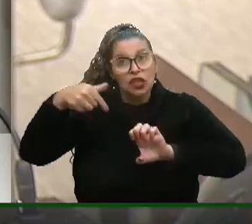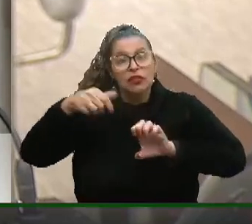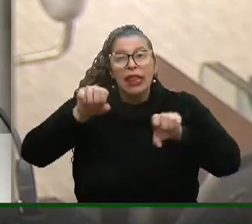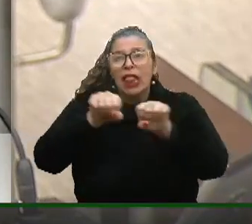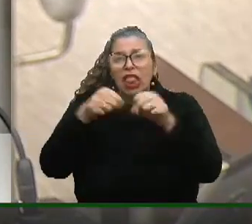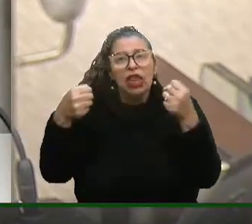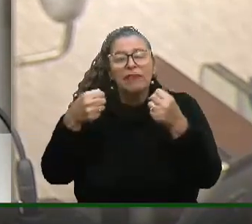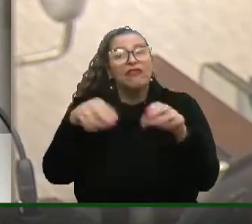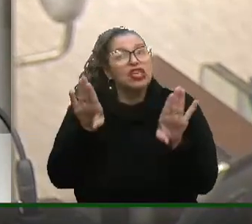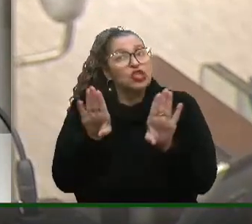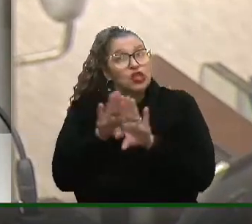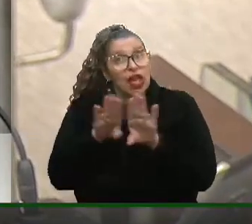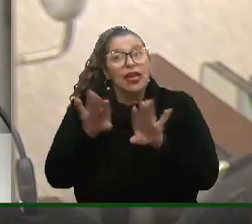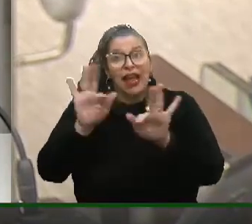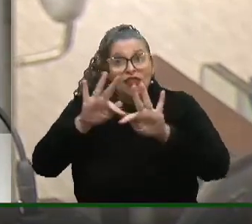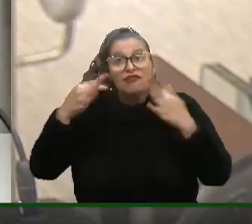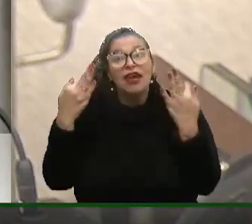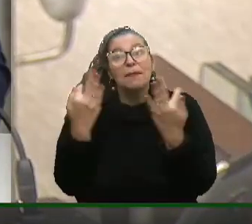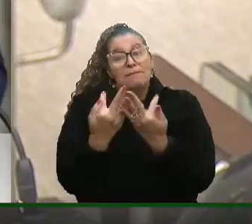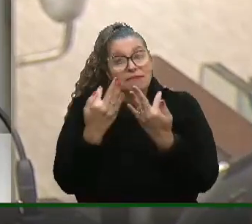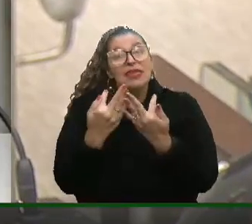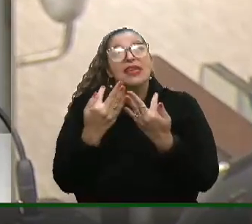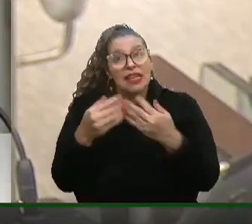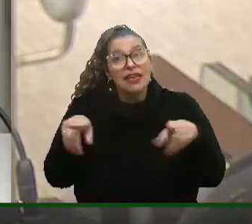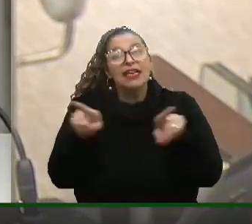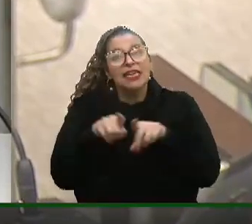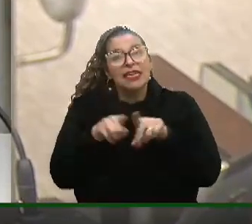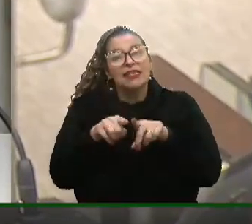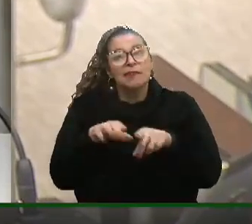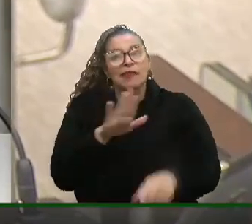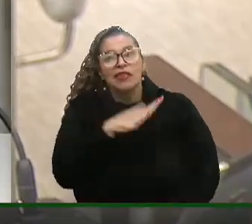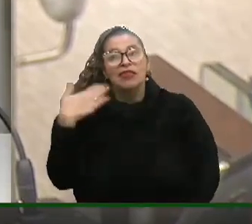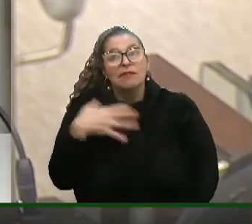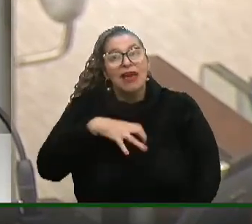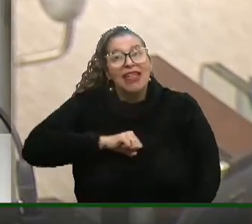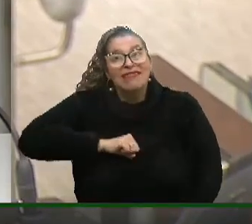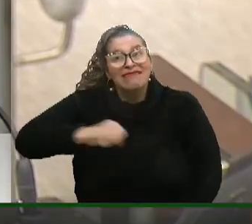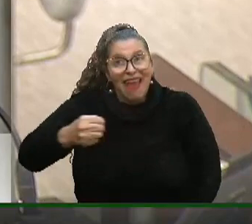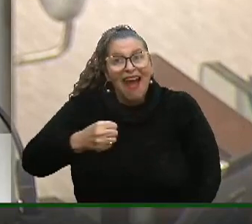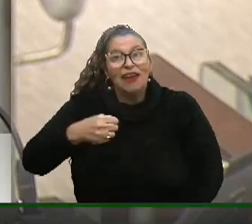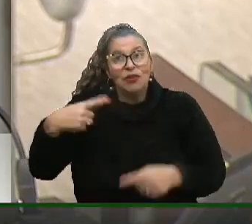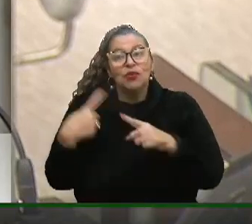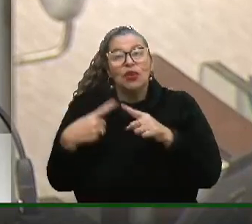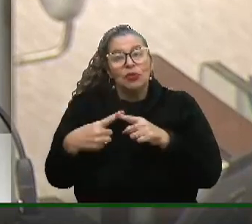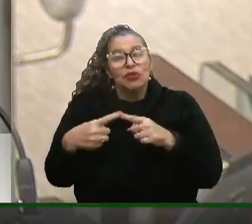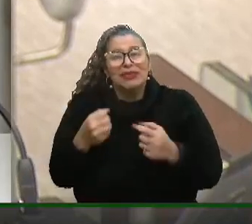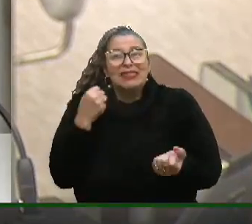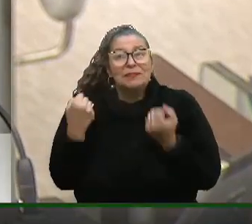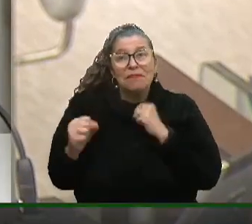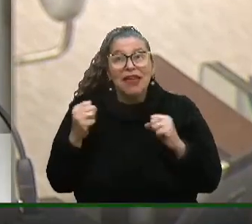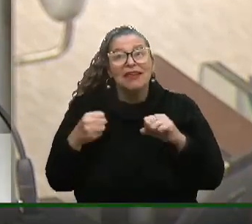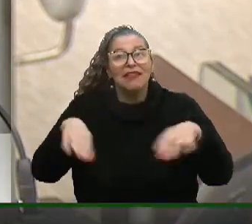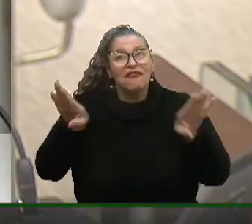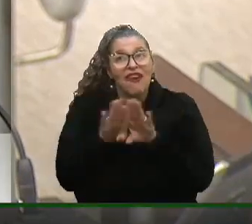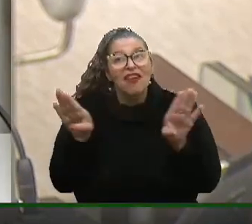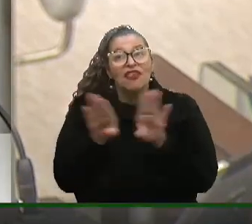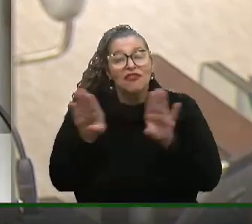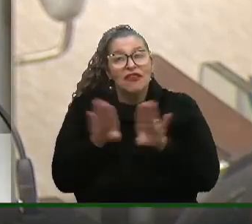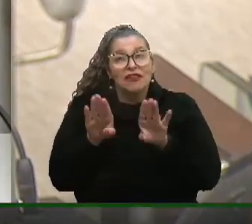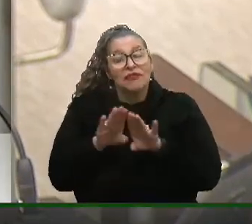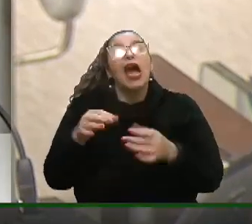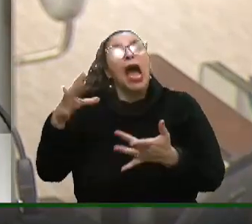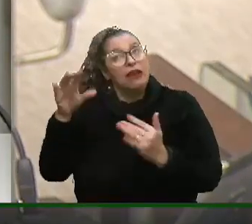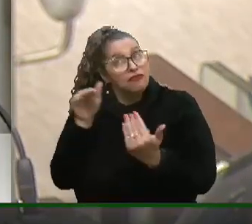quebraram, diga às famílias dos empreendedores que se mataram diante do desespero de que aquele fecha tudo, foi um